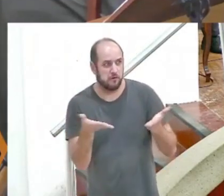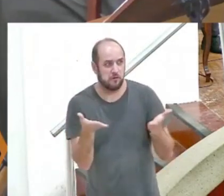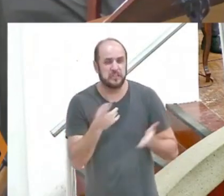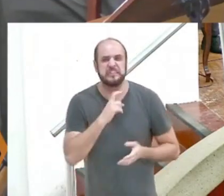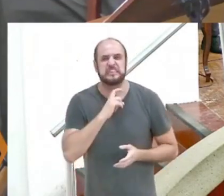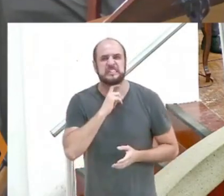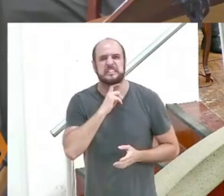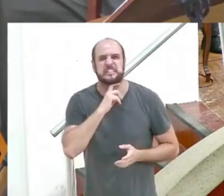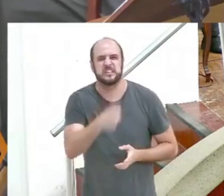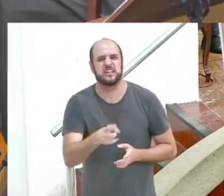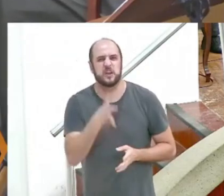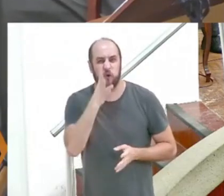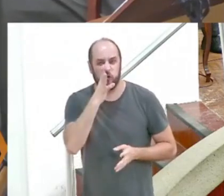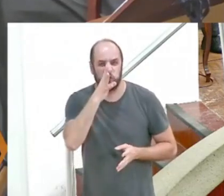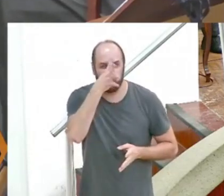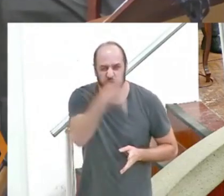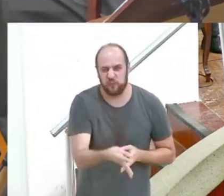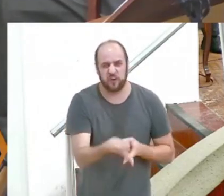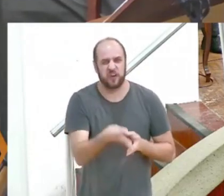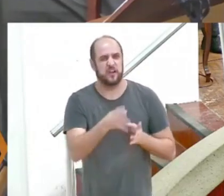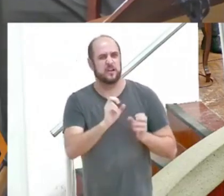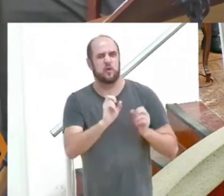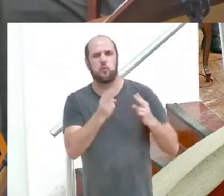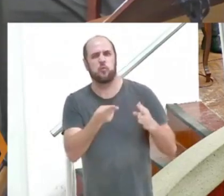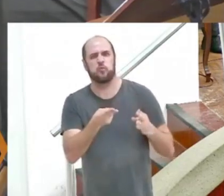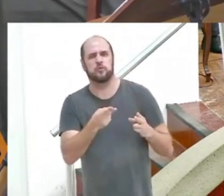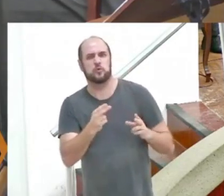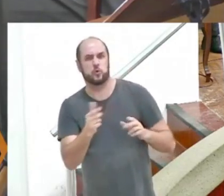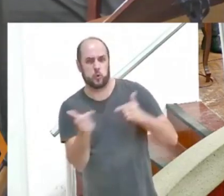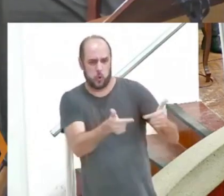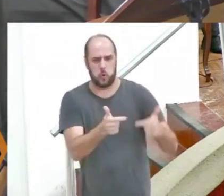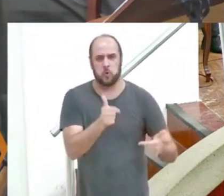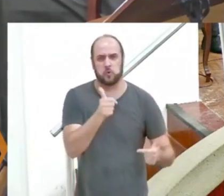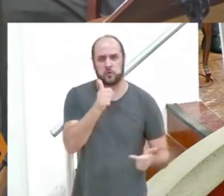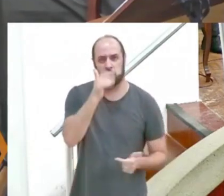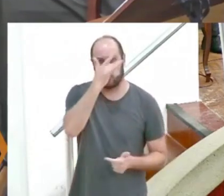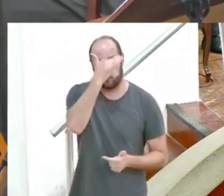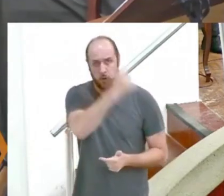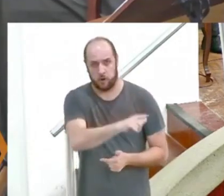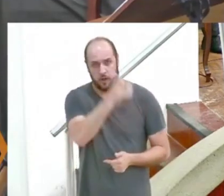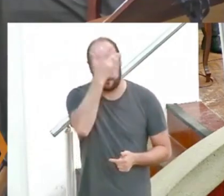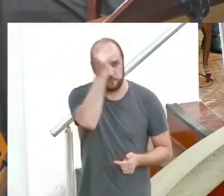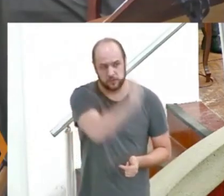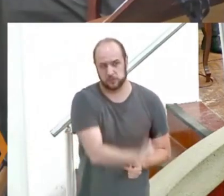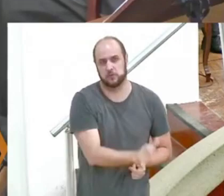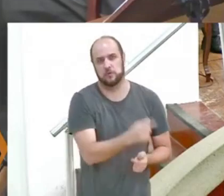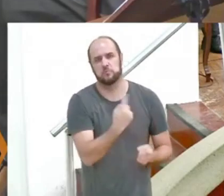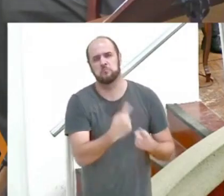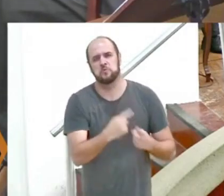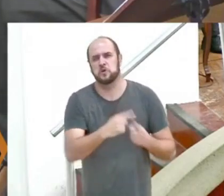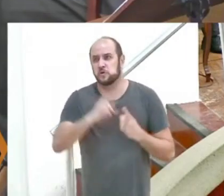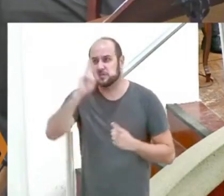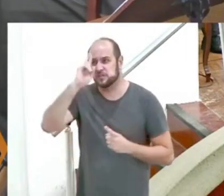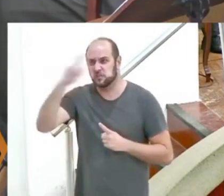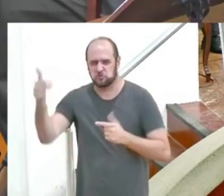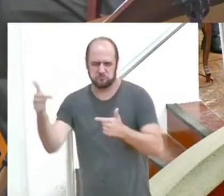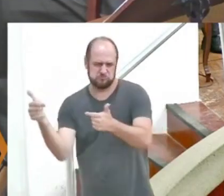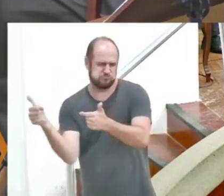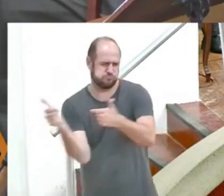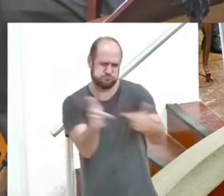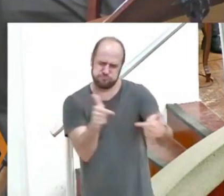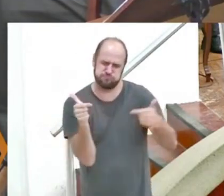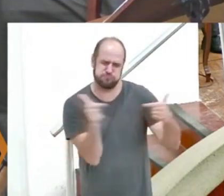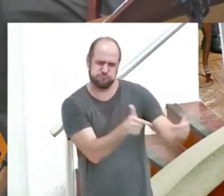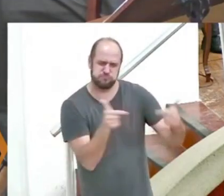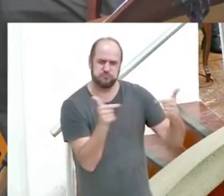ofenda nem defraude a seu irmão, porque o Senhor contra todas estas coisas,